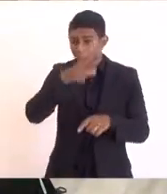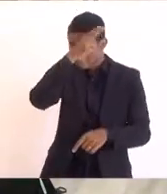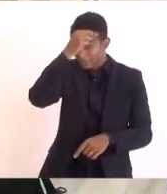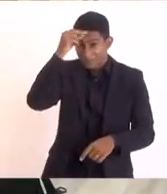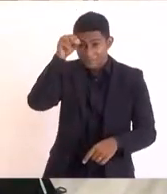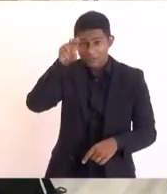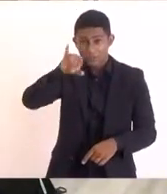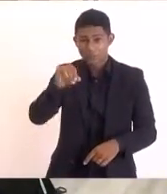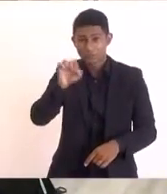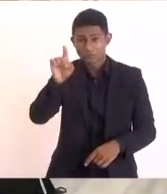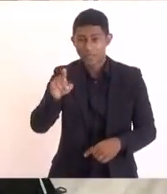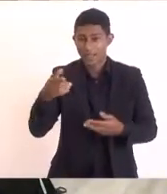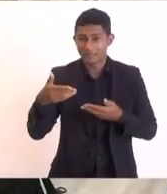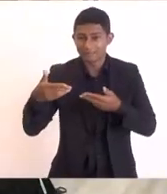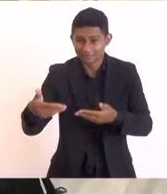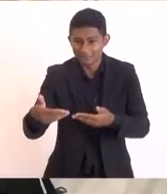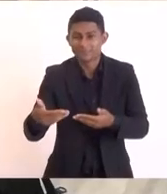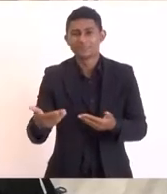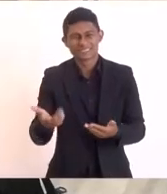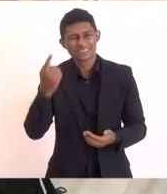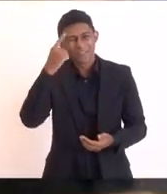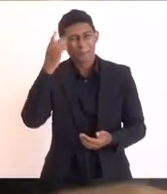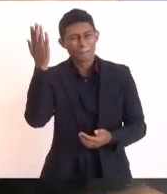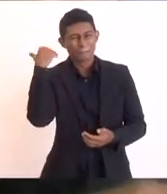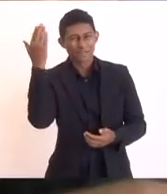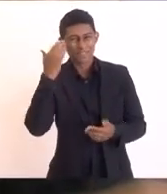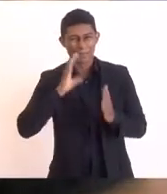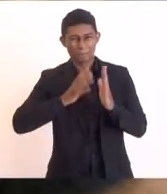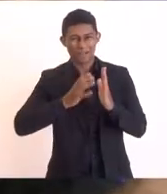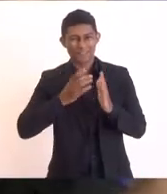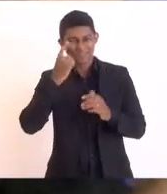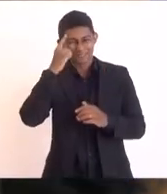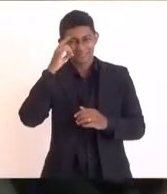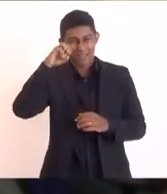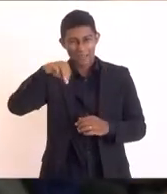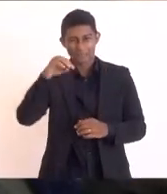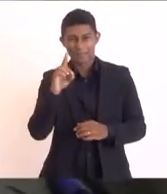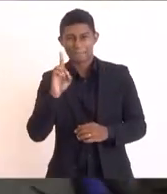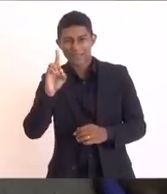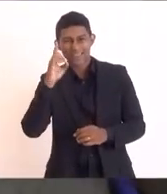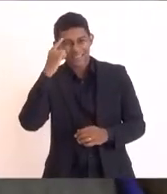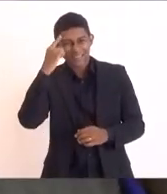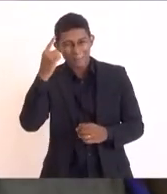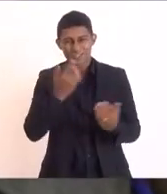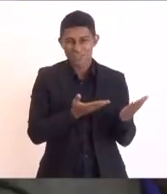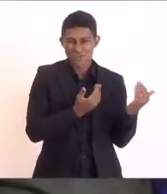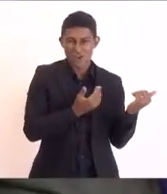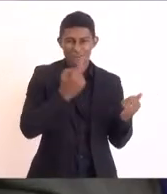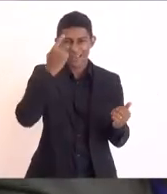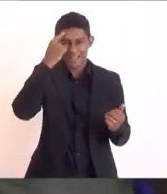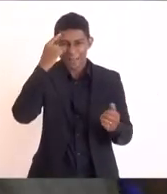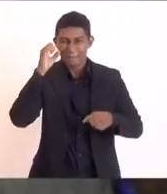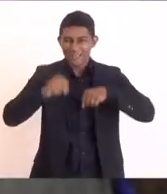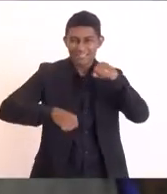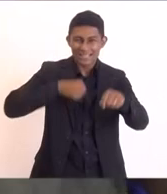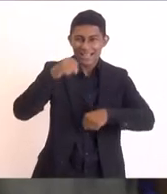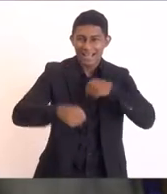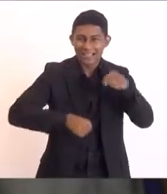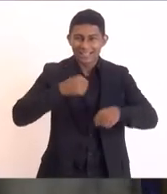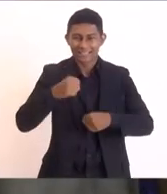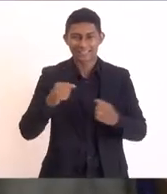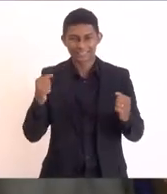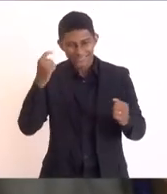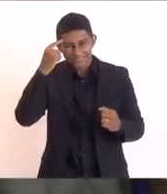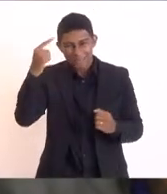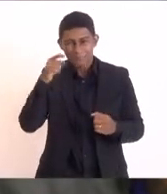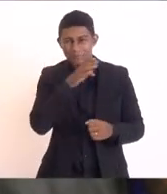vem da época do MDB autêntico uma trajetória reta e jovem aí tocando andando de bicicleta e resolvendo